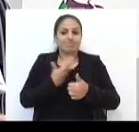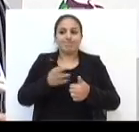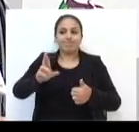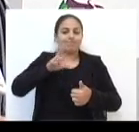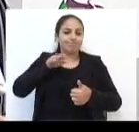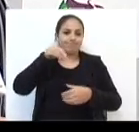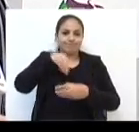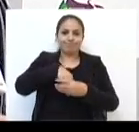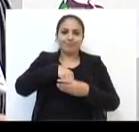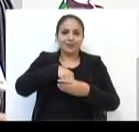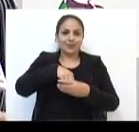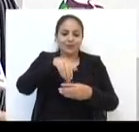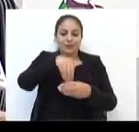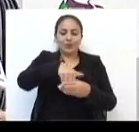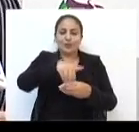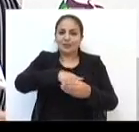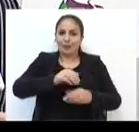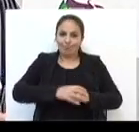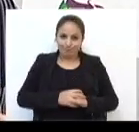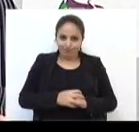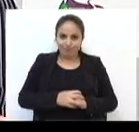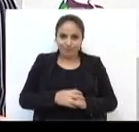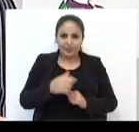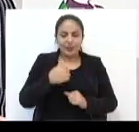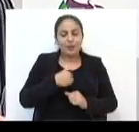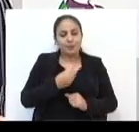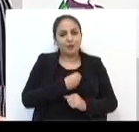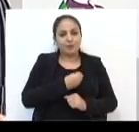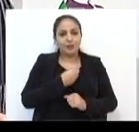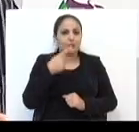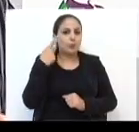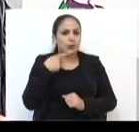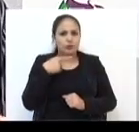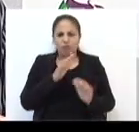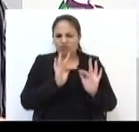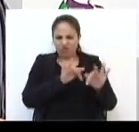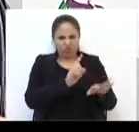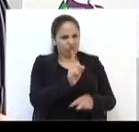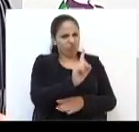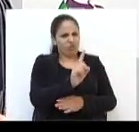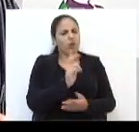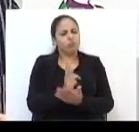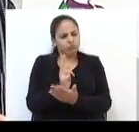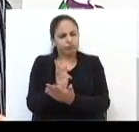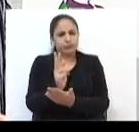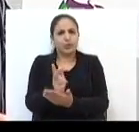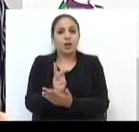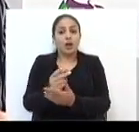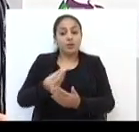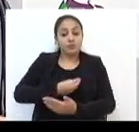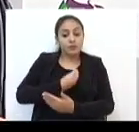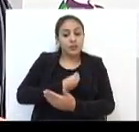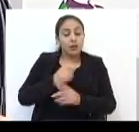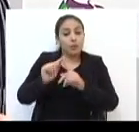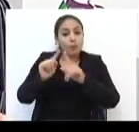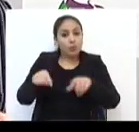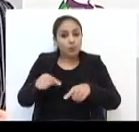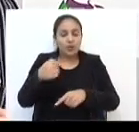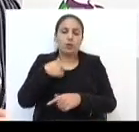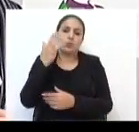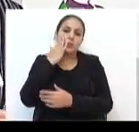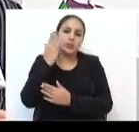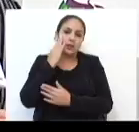fui correspondido nas urnas. E tenho certeza que a minha vida política não morre aqui, não vou abandonar a vida pública.